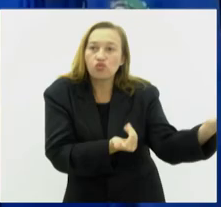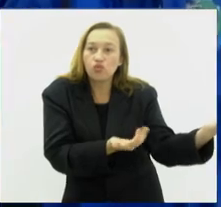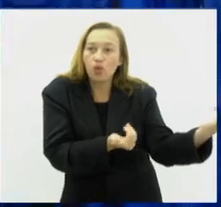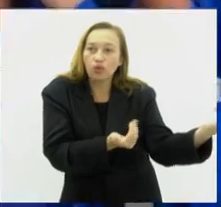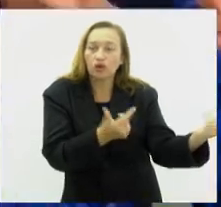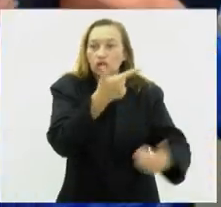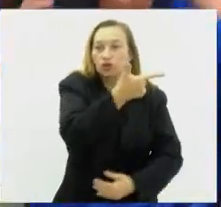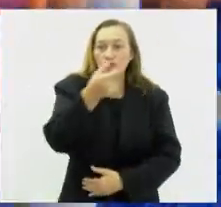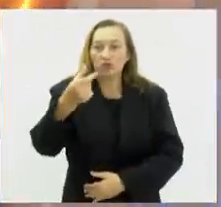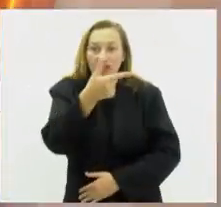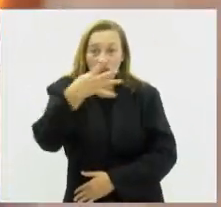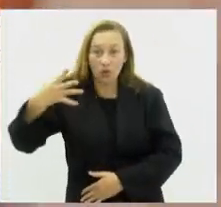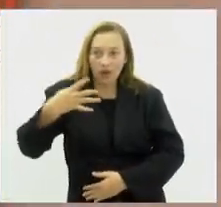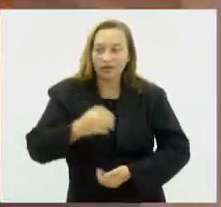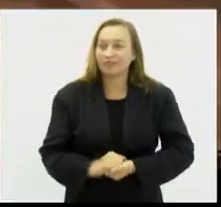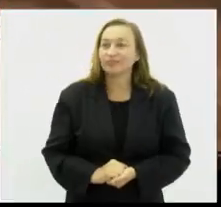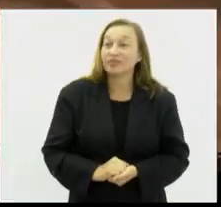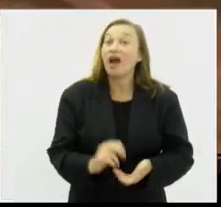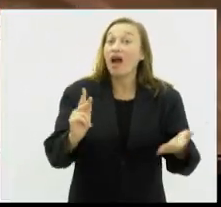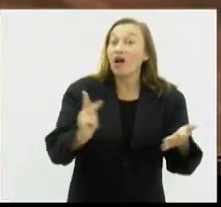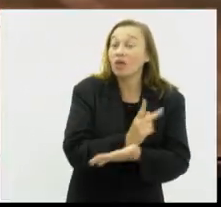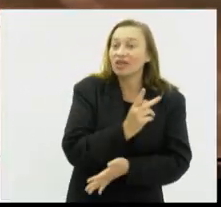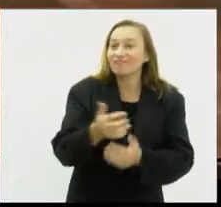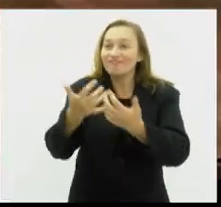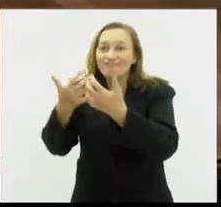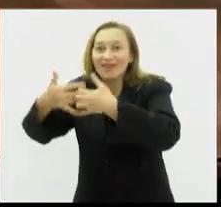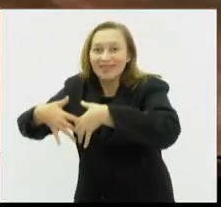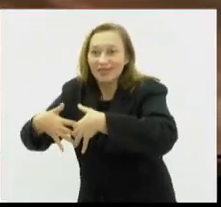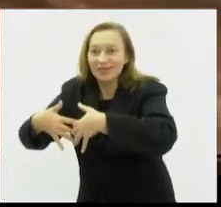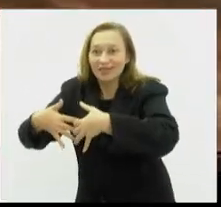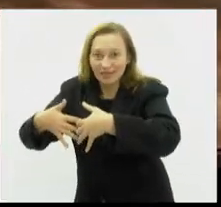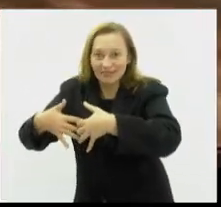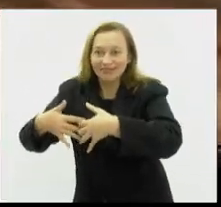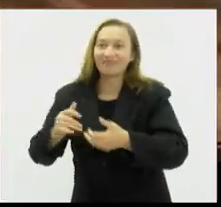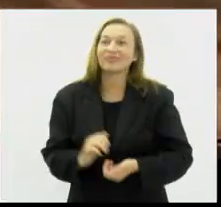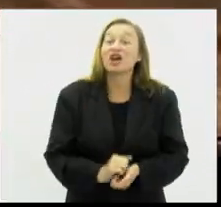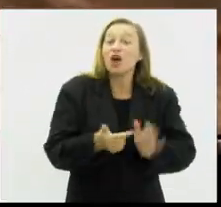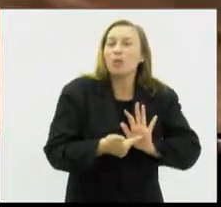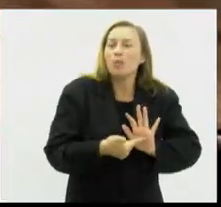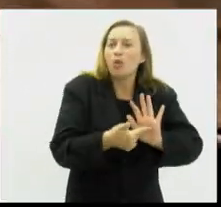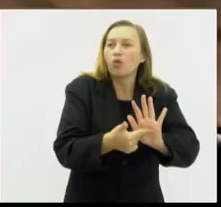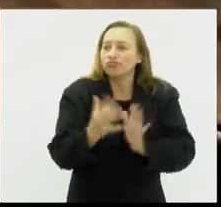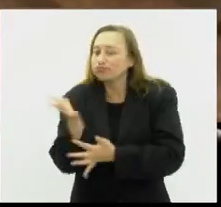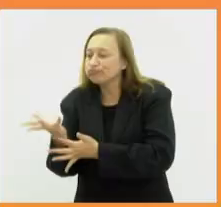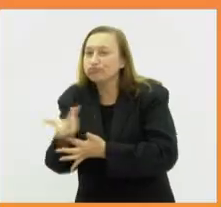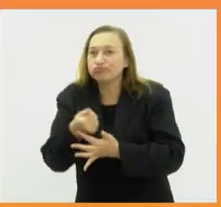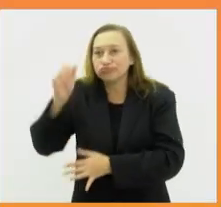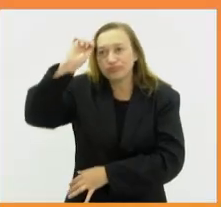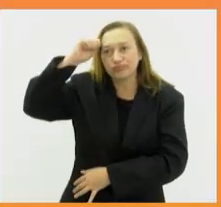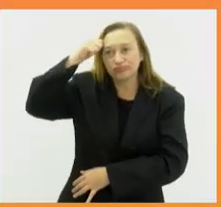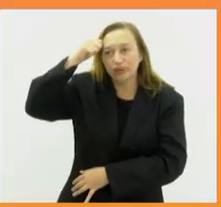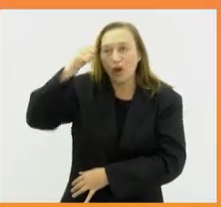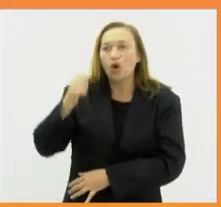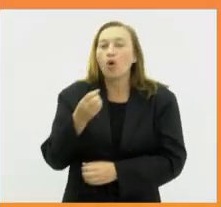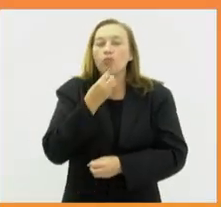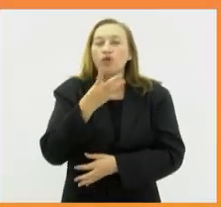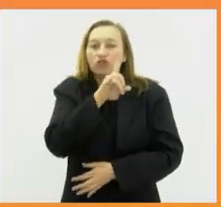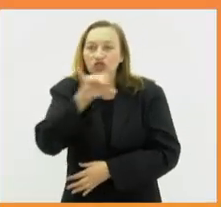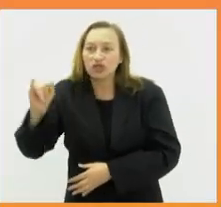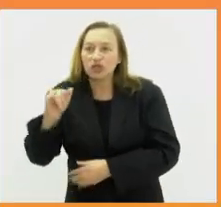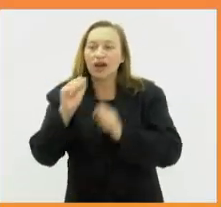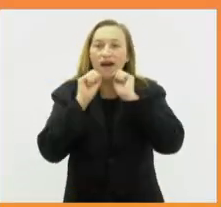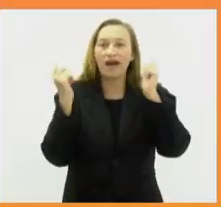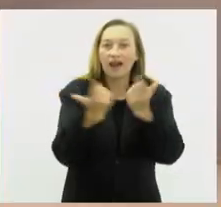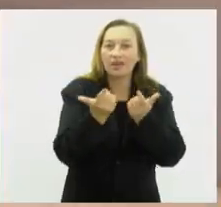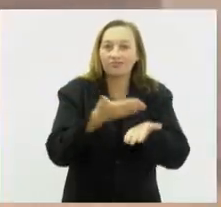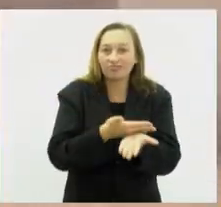2024. Acontece em Petrópolis, na região serrana, mostra de arte negra. O Bom Dia Alerj começa